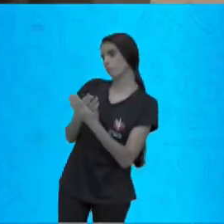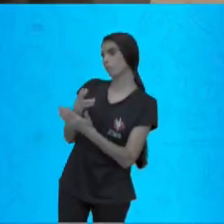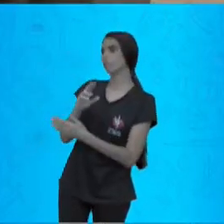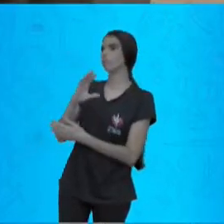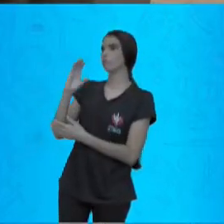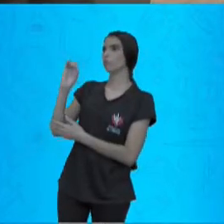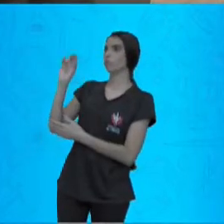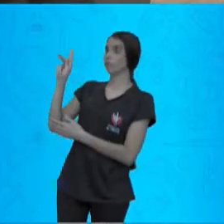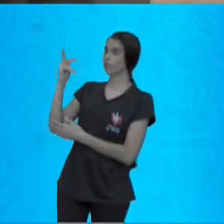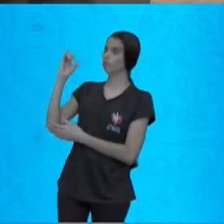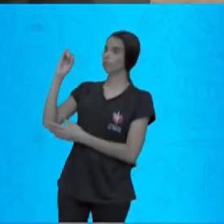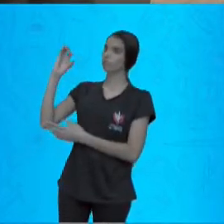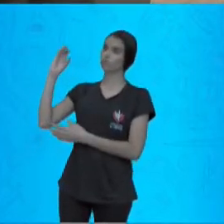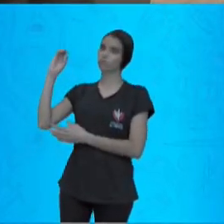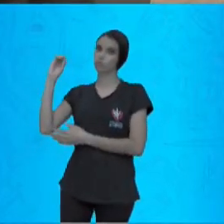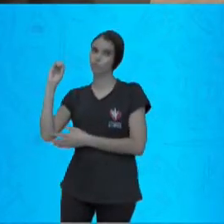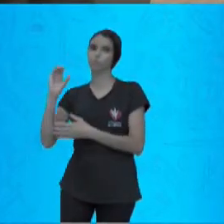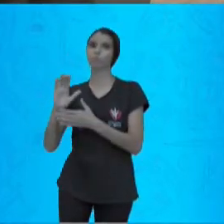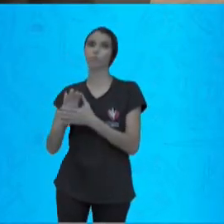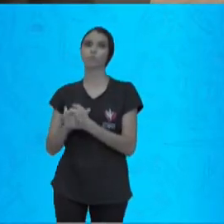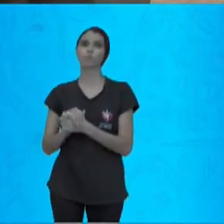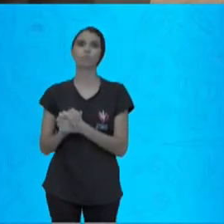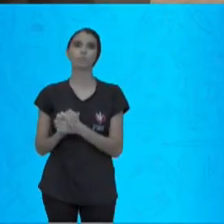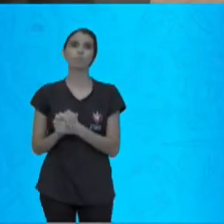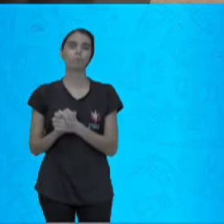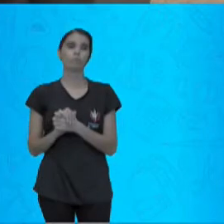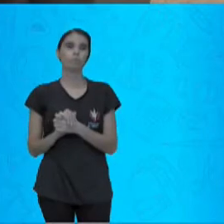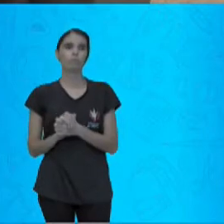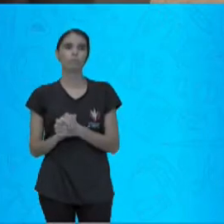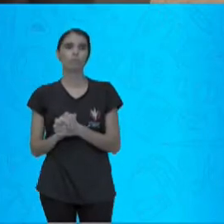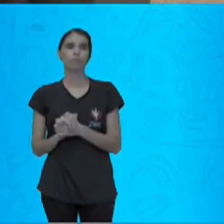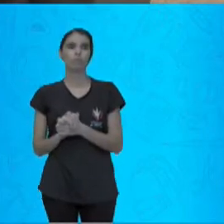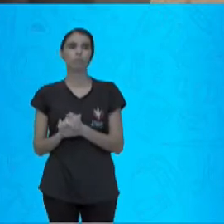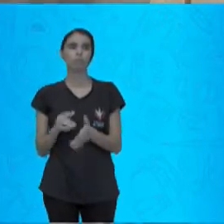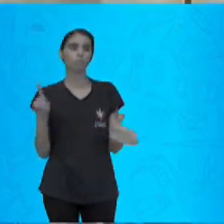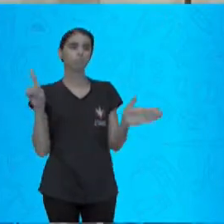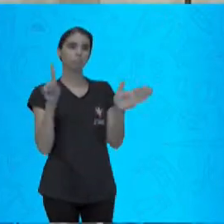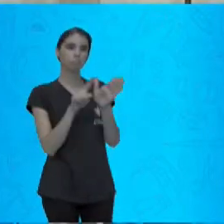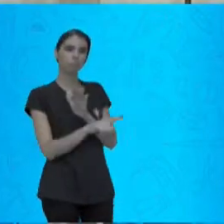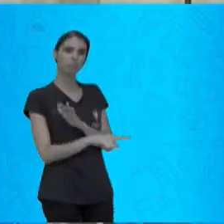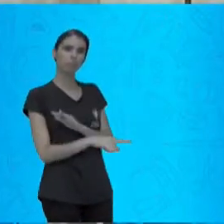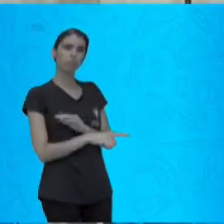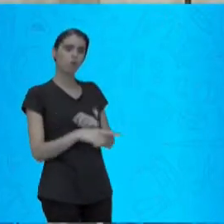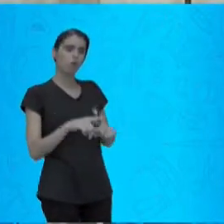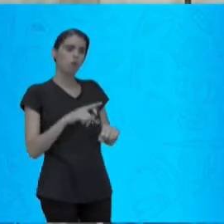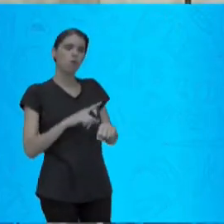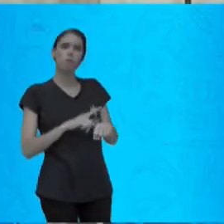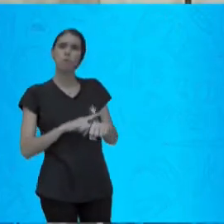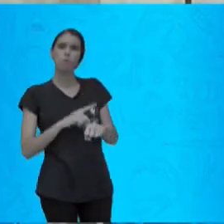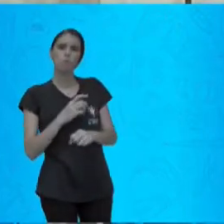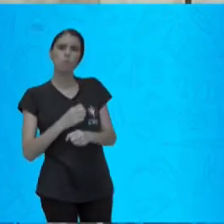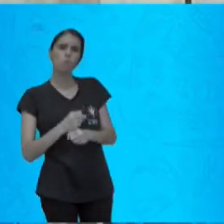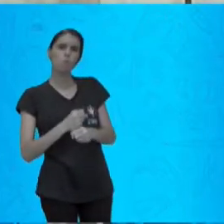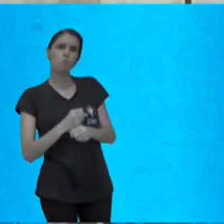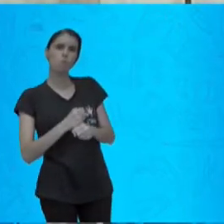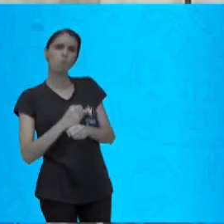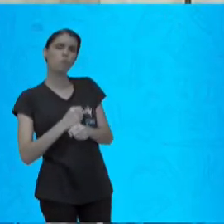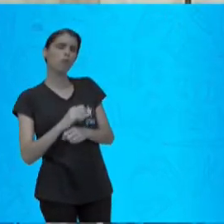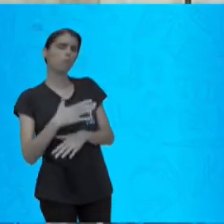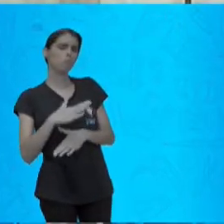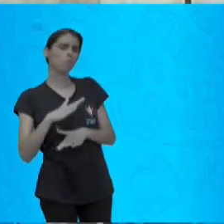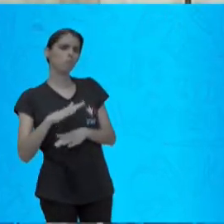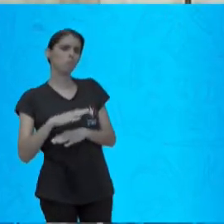Sim, e por quanto tempo que você trabalha com música, Tiago? Olha, no ramo da música eu já estou há quase 15 anos.